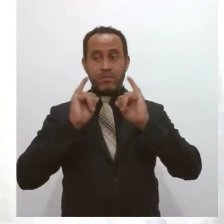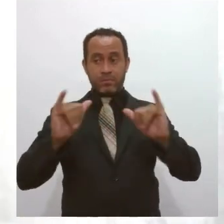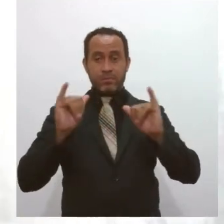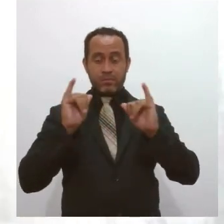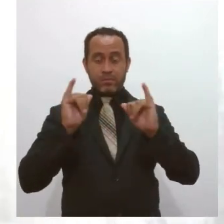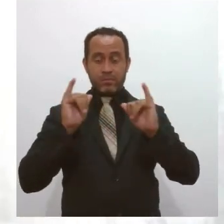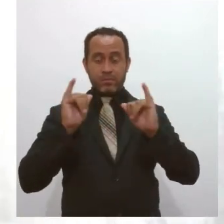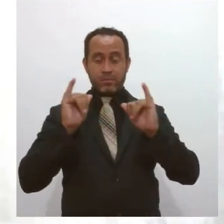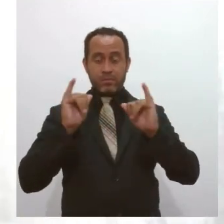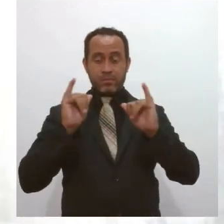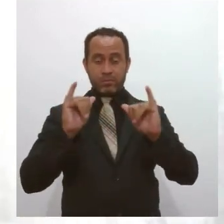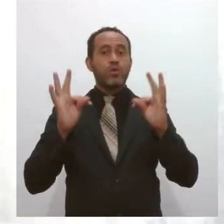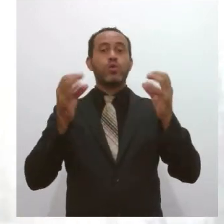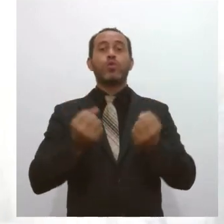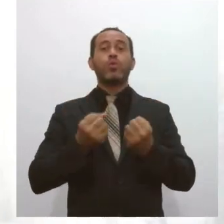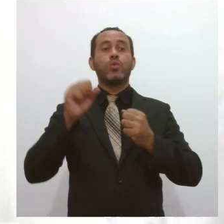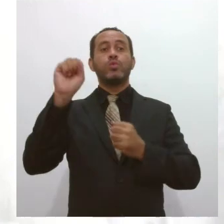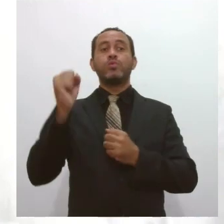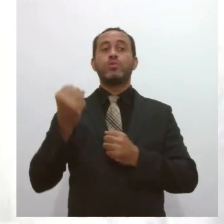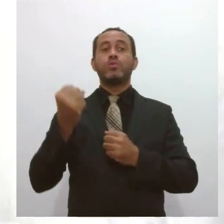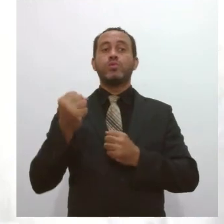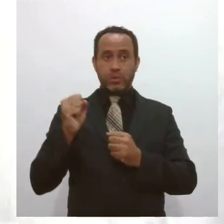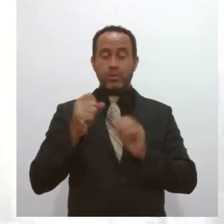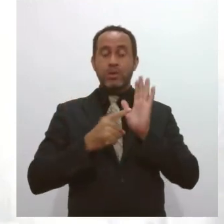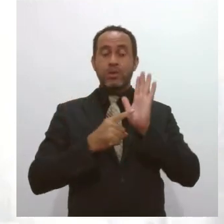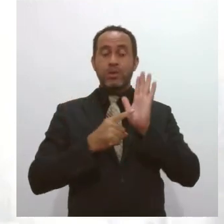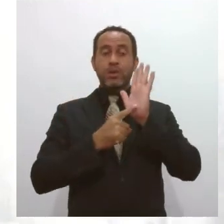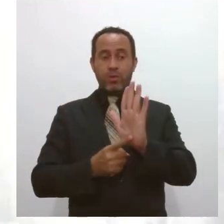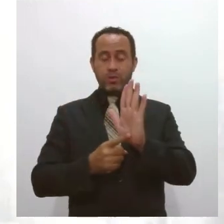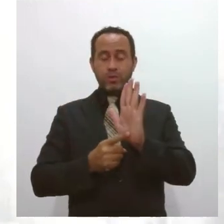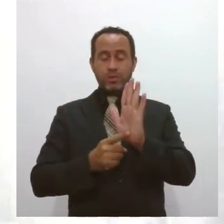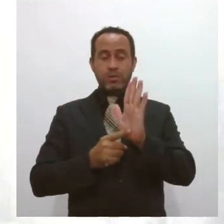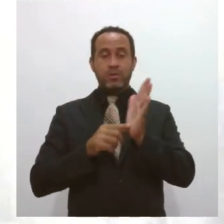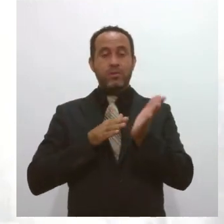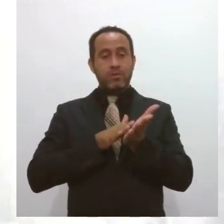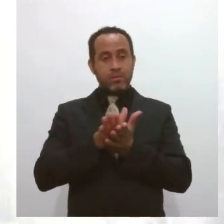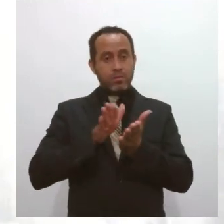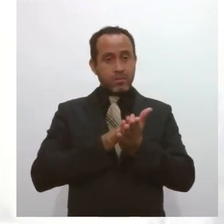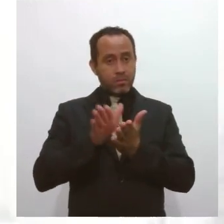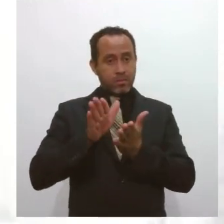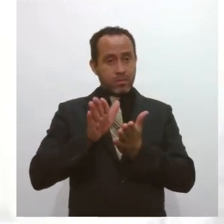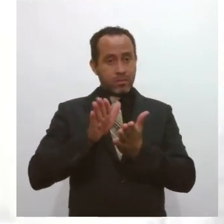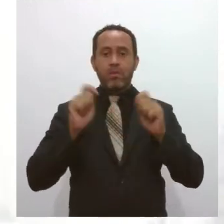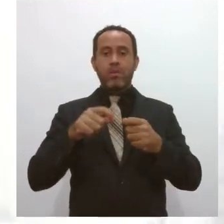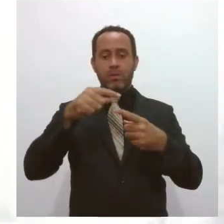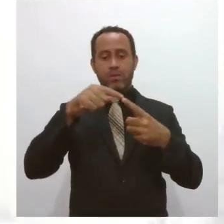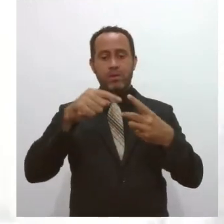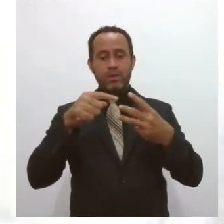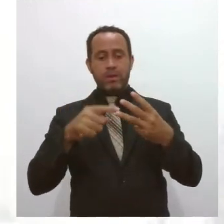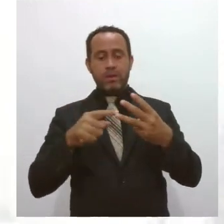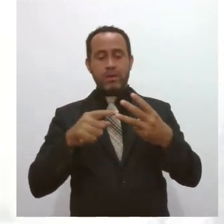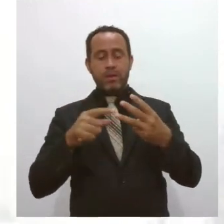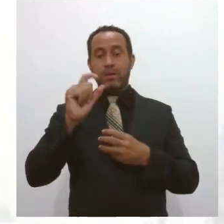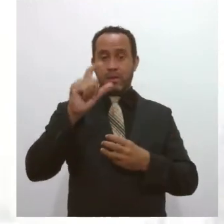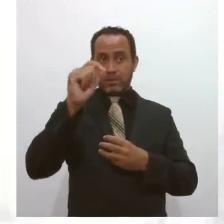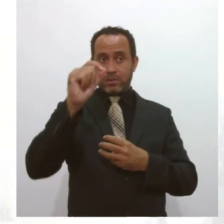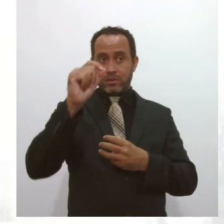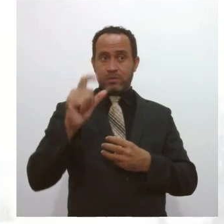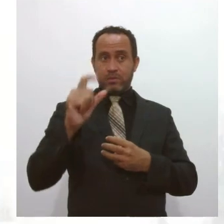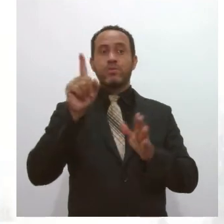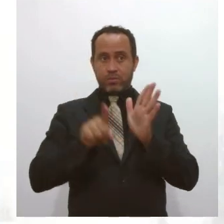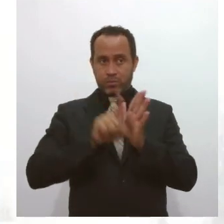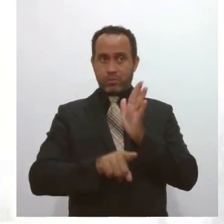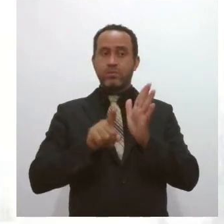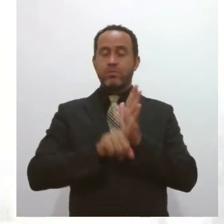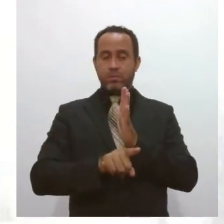É que todos os sergipanos que apresentam declaração podem destinar até 3% do imposto devido ao